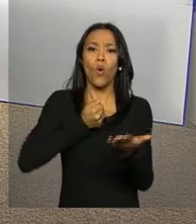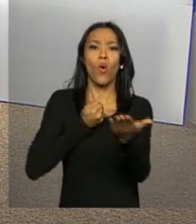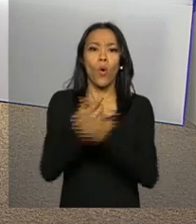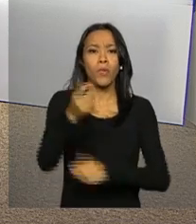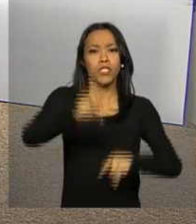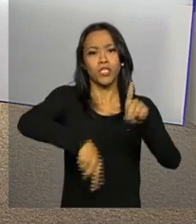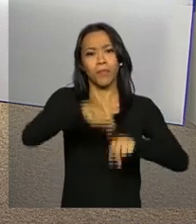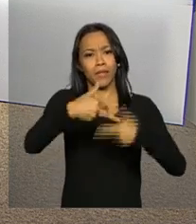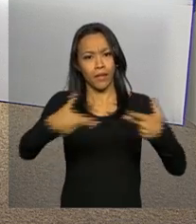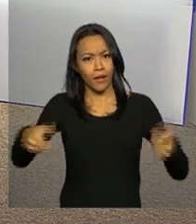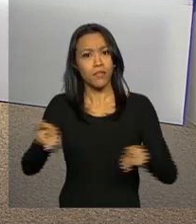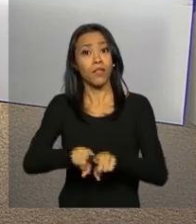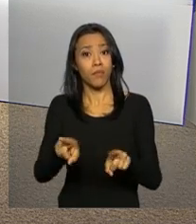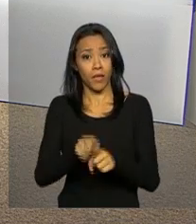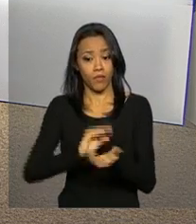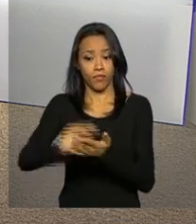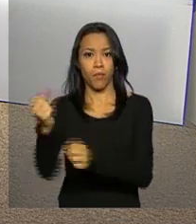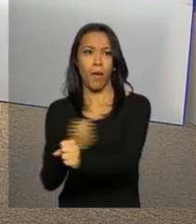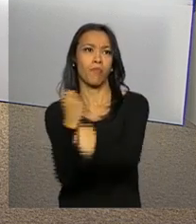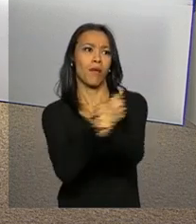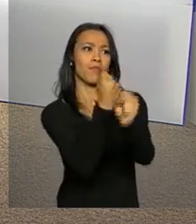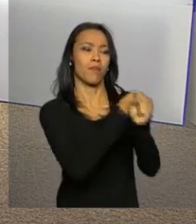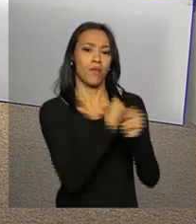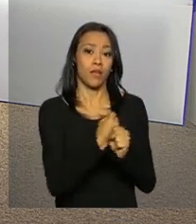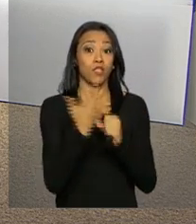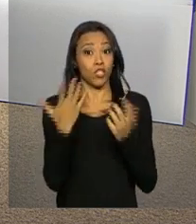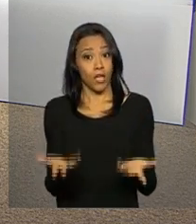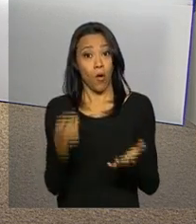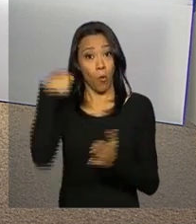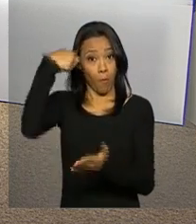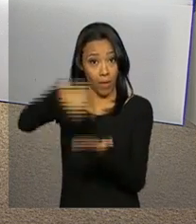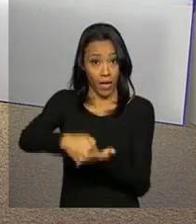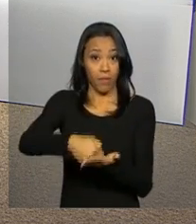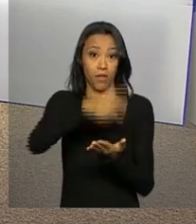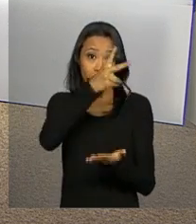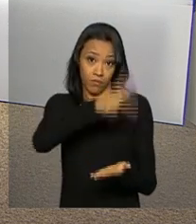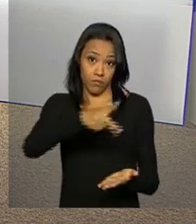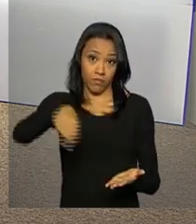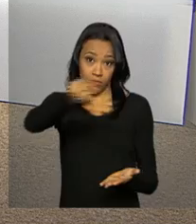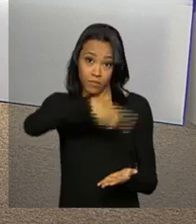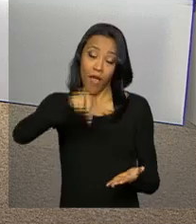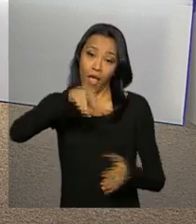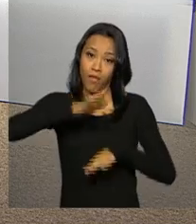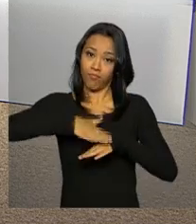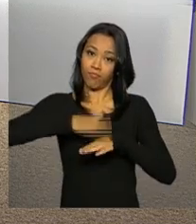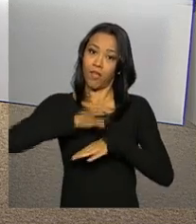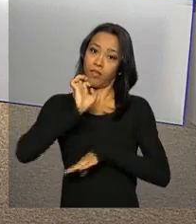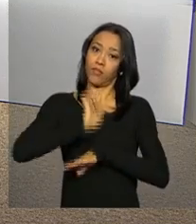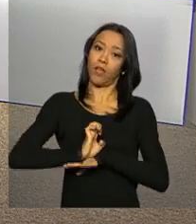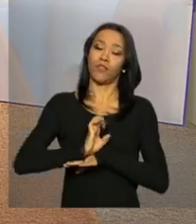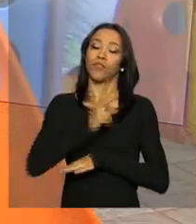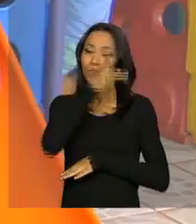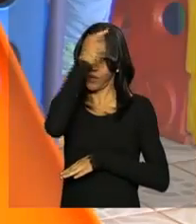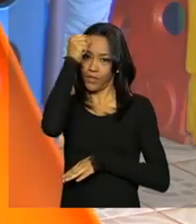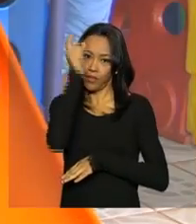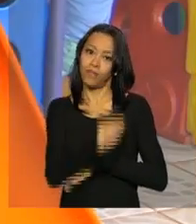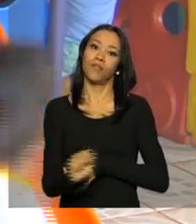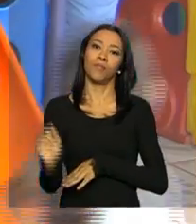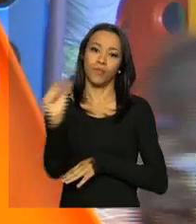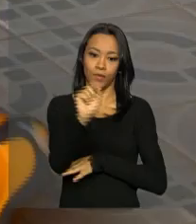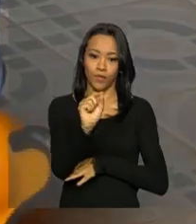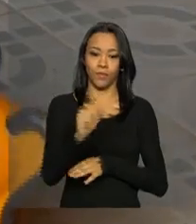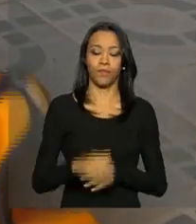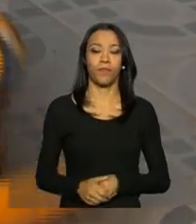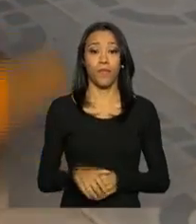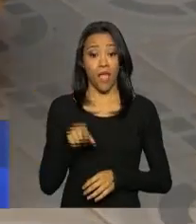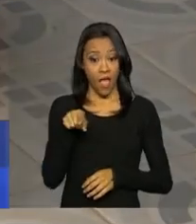e investimento em infraestrutura. Já o pagamento do pessoal fica por conta dos estados e dos municípios. Essas